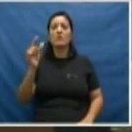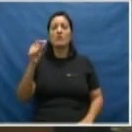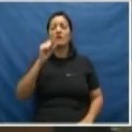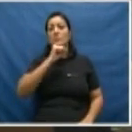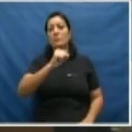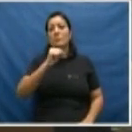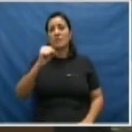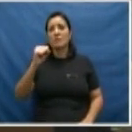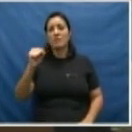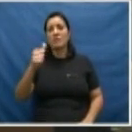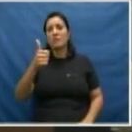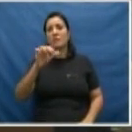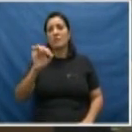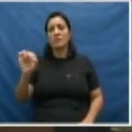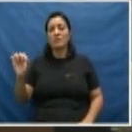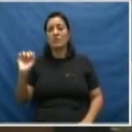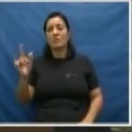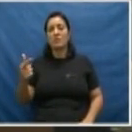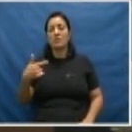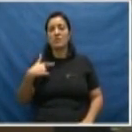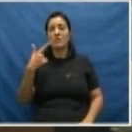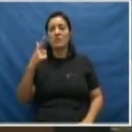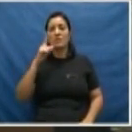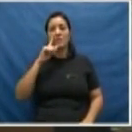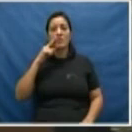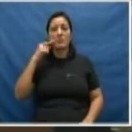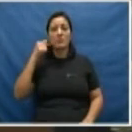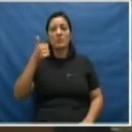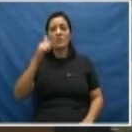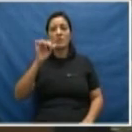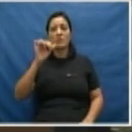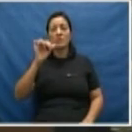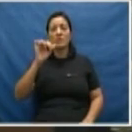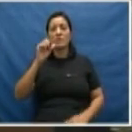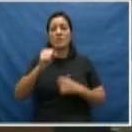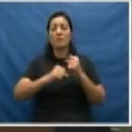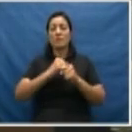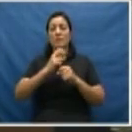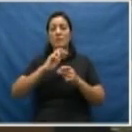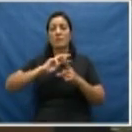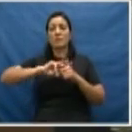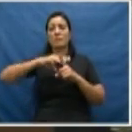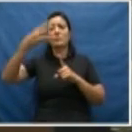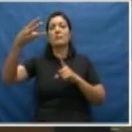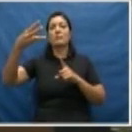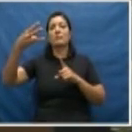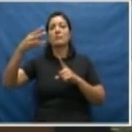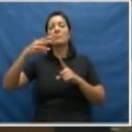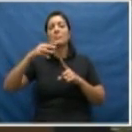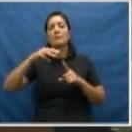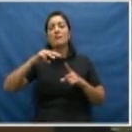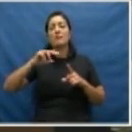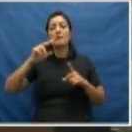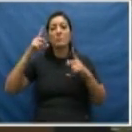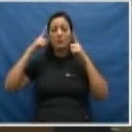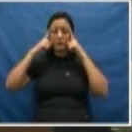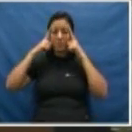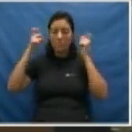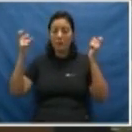assassinato em 100 mil. E Alagoas, nos últimos 10 anos, quase que triplicou. A violência estava muito